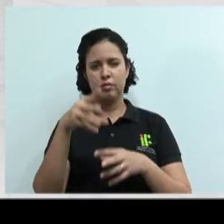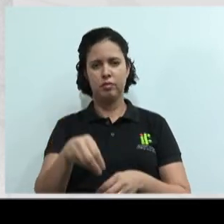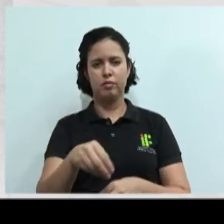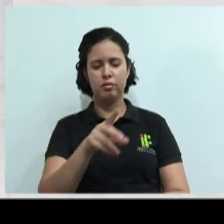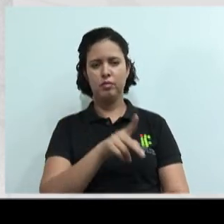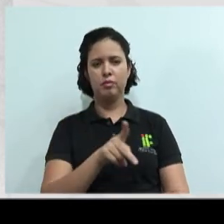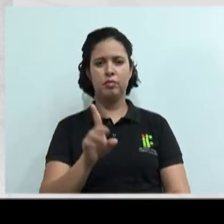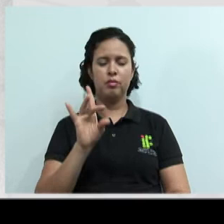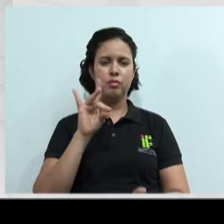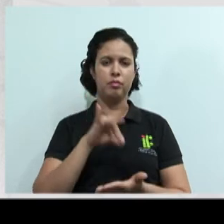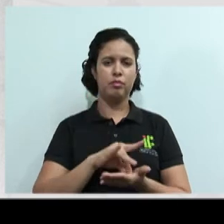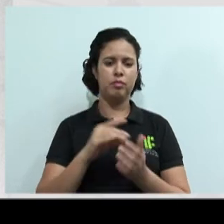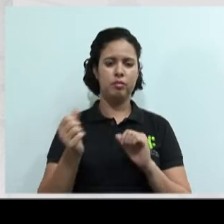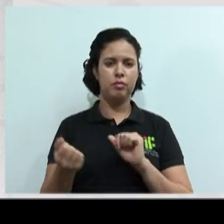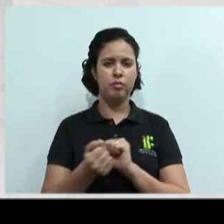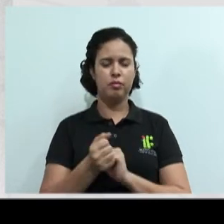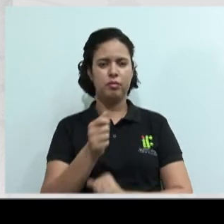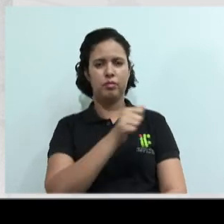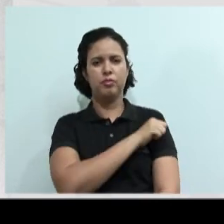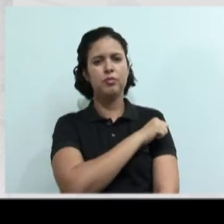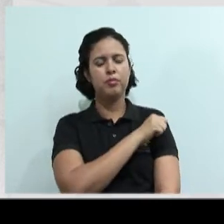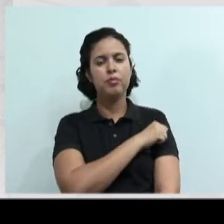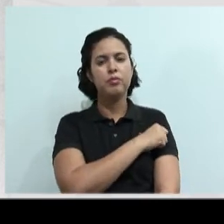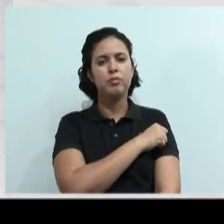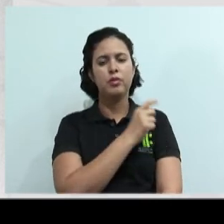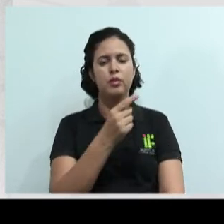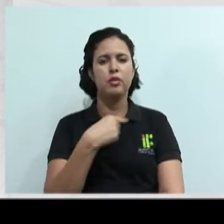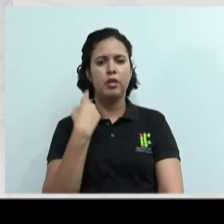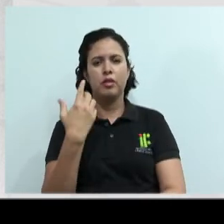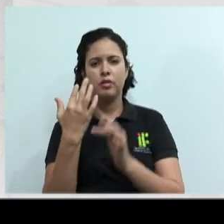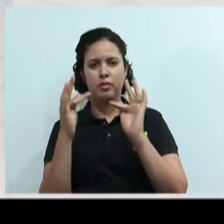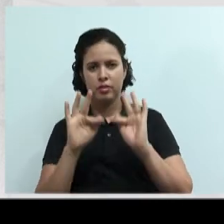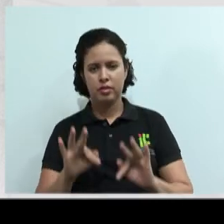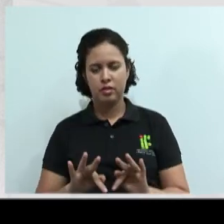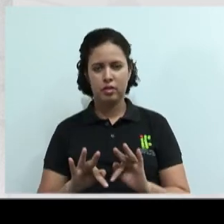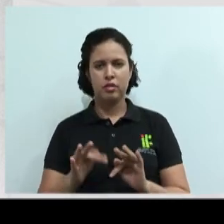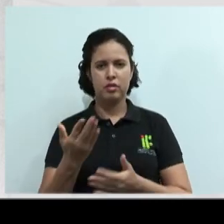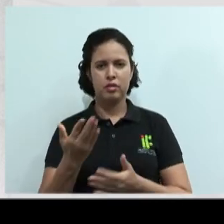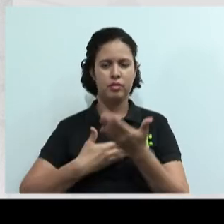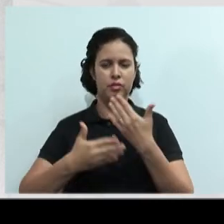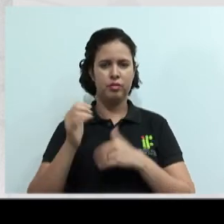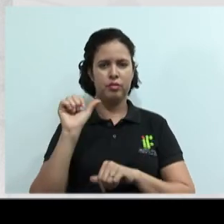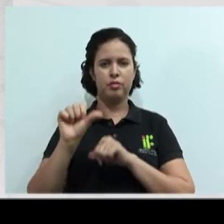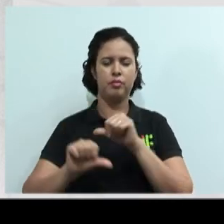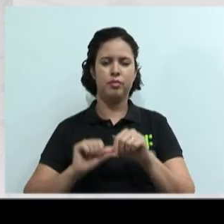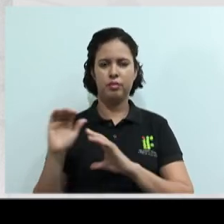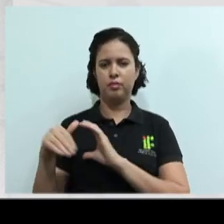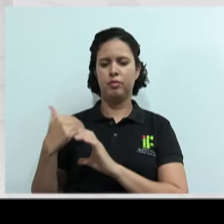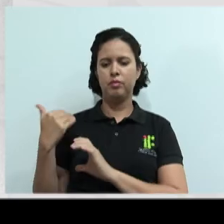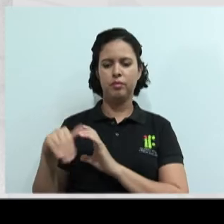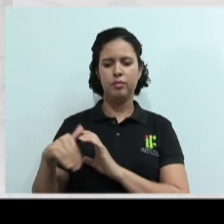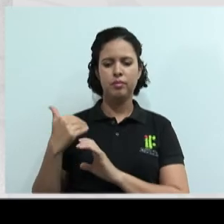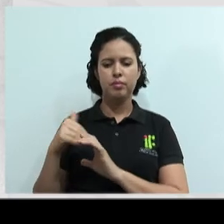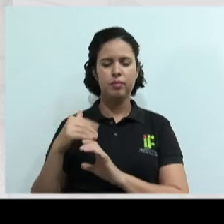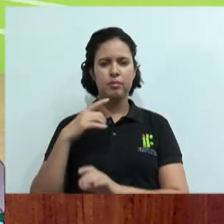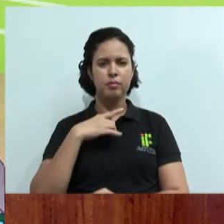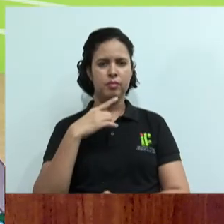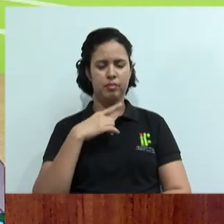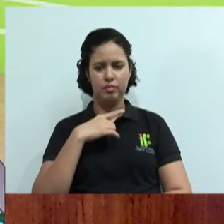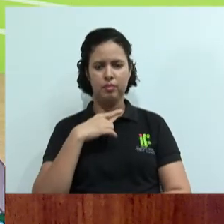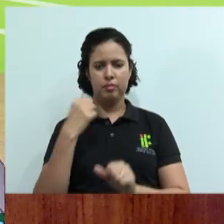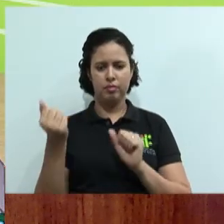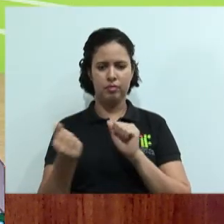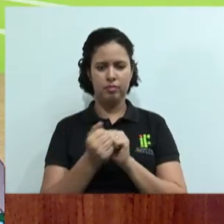presenciais que estão aí com os alunos, né? Nós ficamos muito felizes com essa troca, né? De mensagem que nós temos aqui. Com